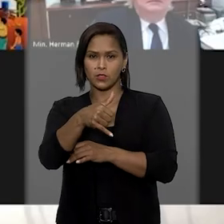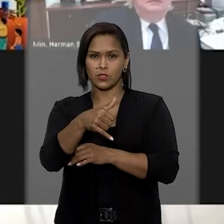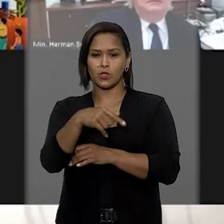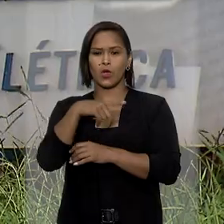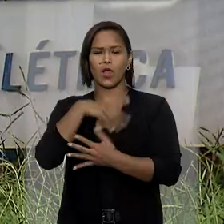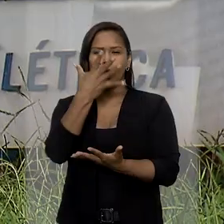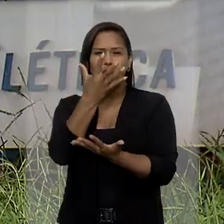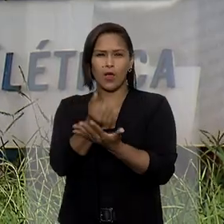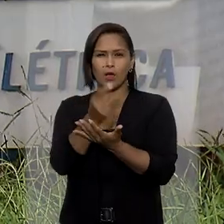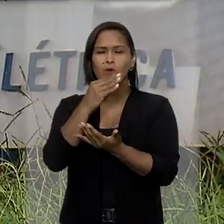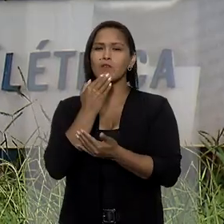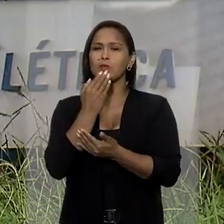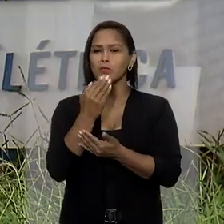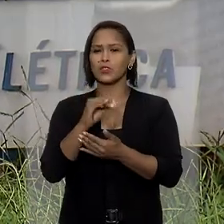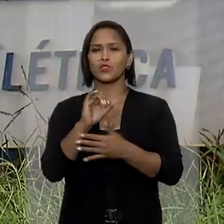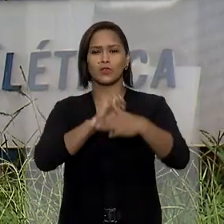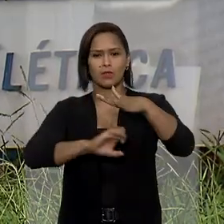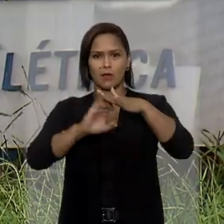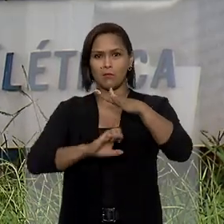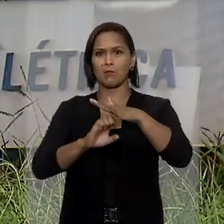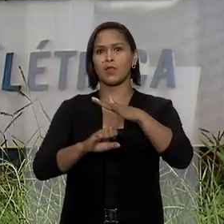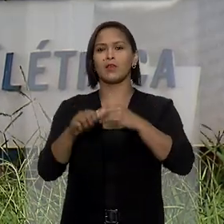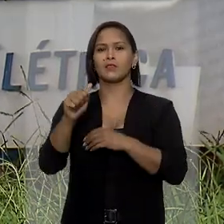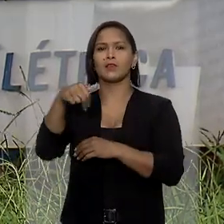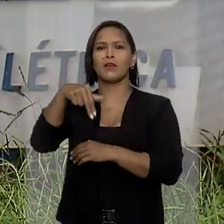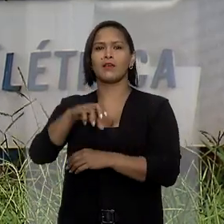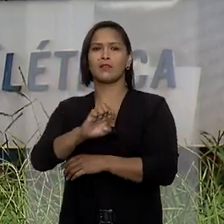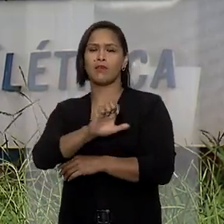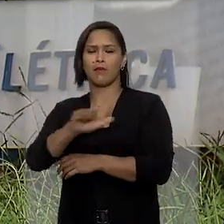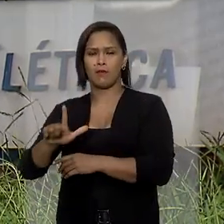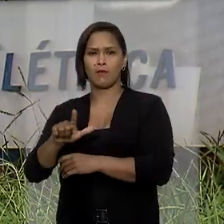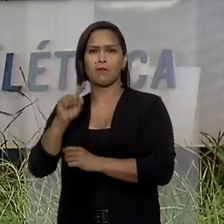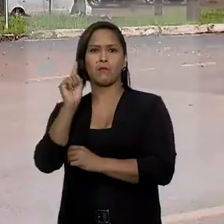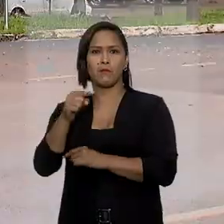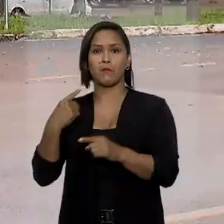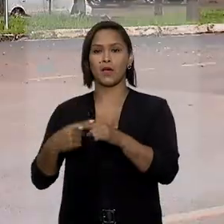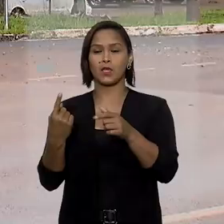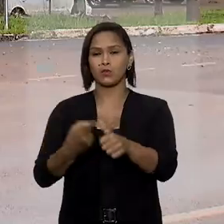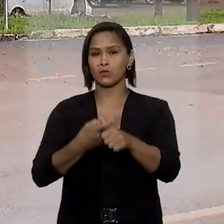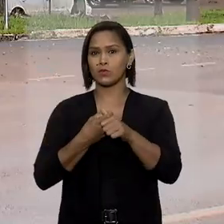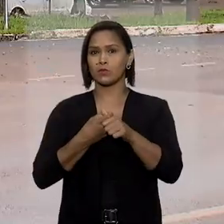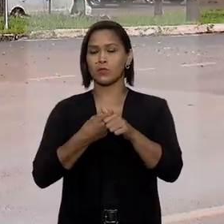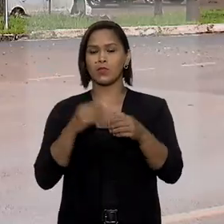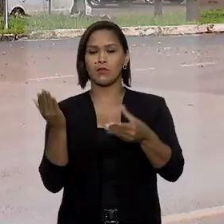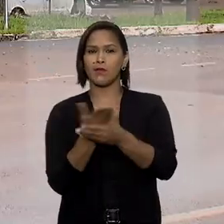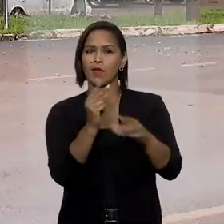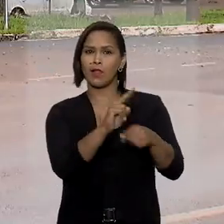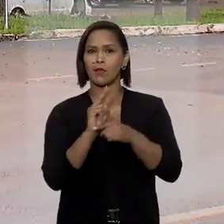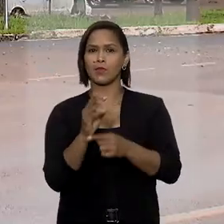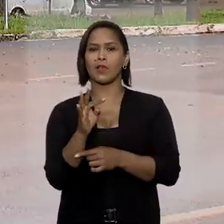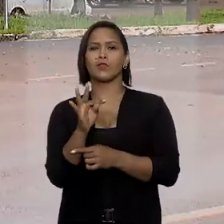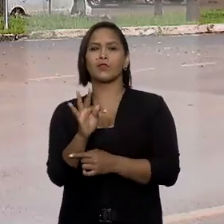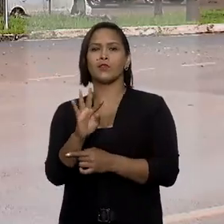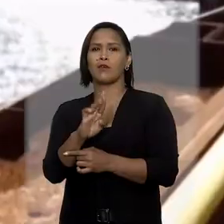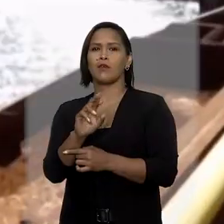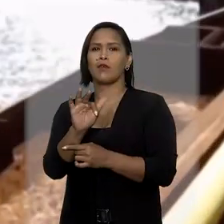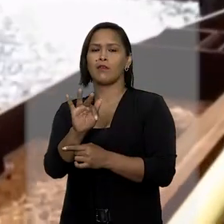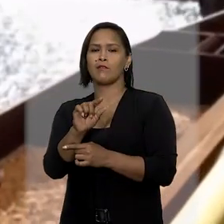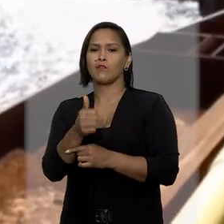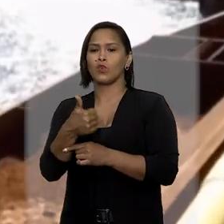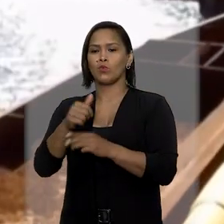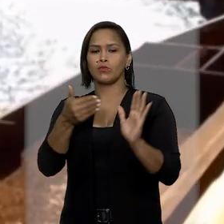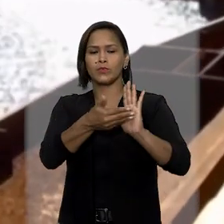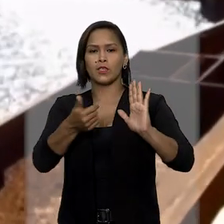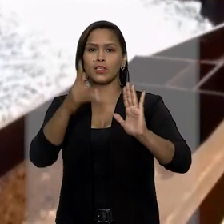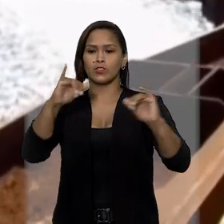Justiça acolheu o pedido da Agência Nacional de Energia Elétrica, ANEL, para suspender liminar do TRF1 e